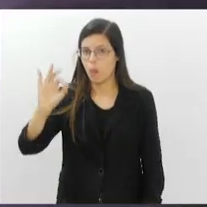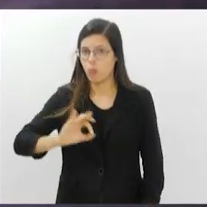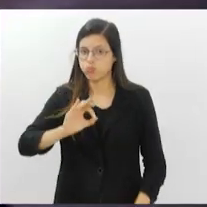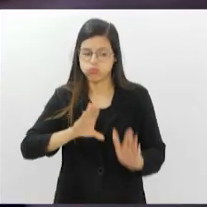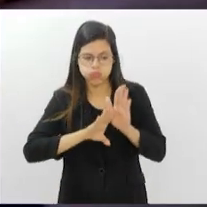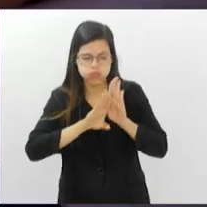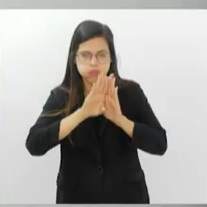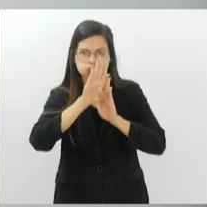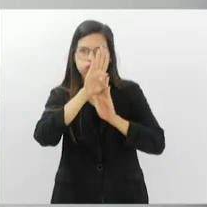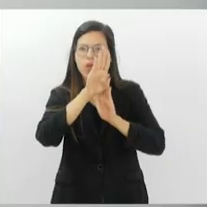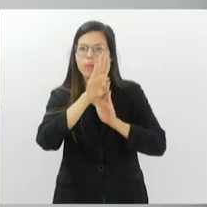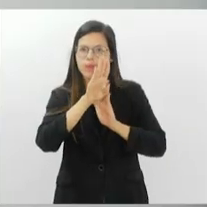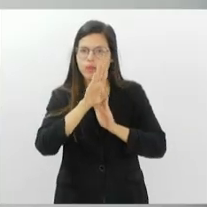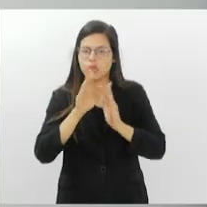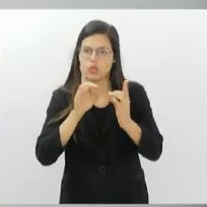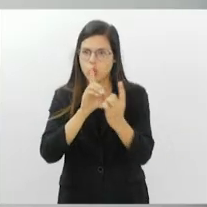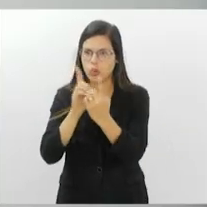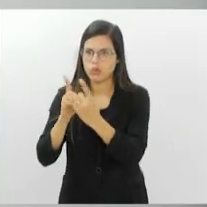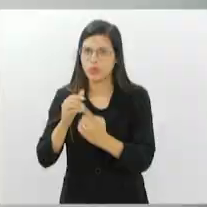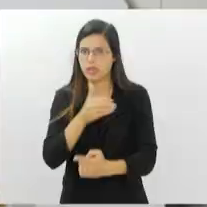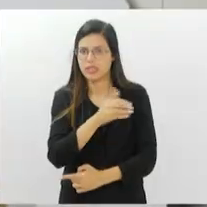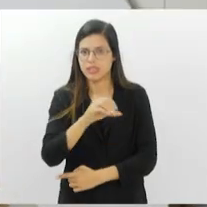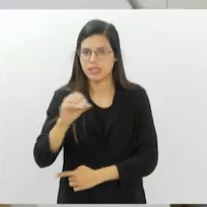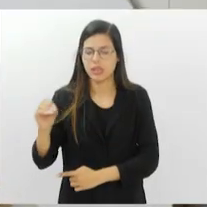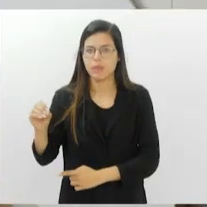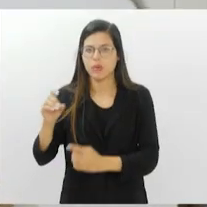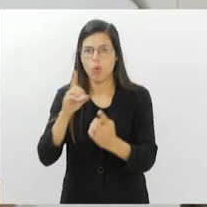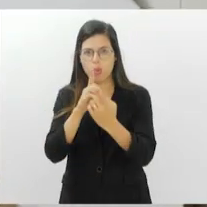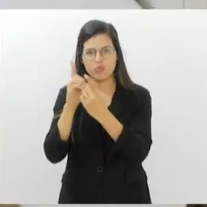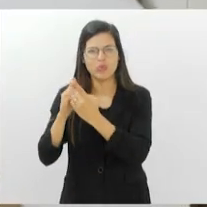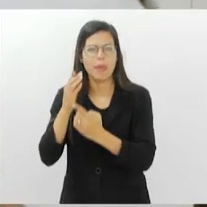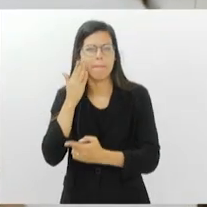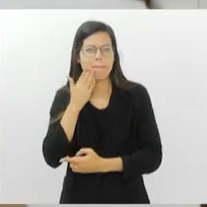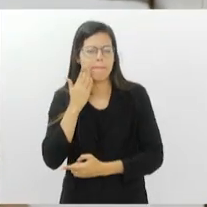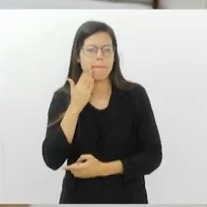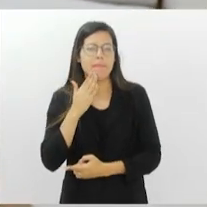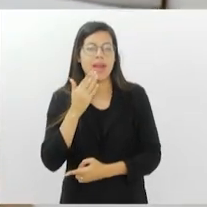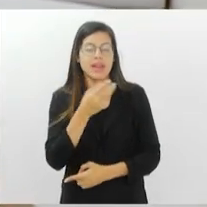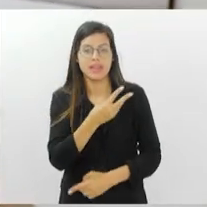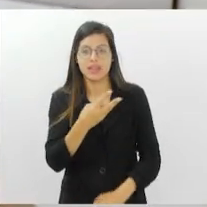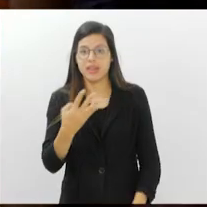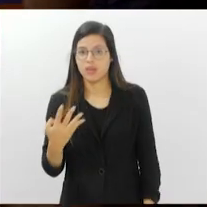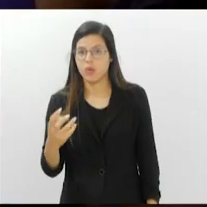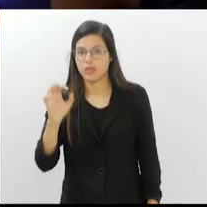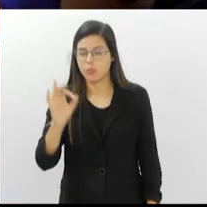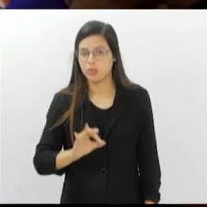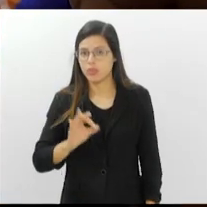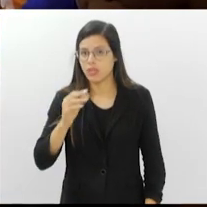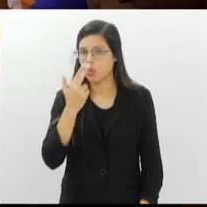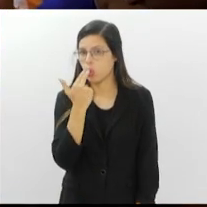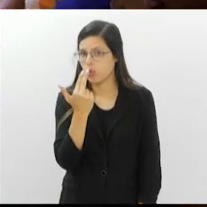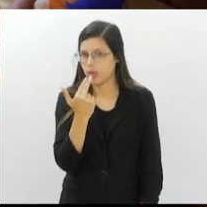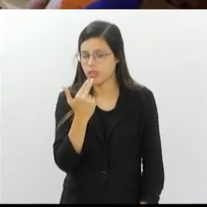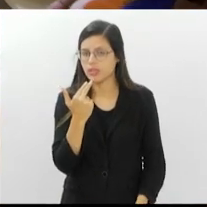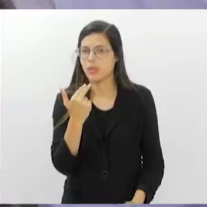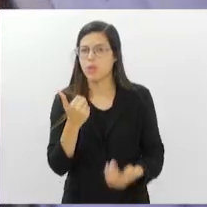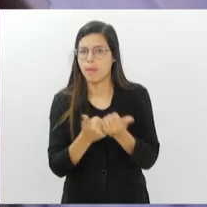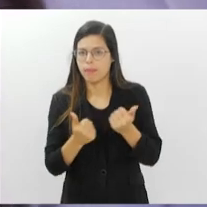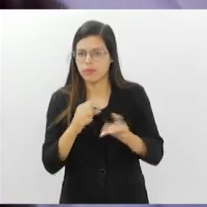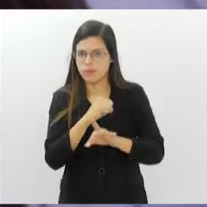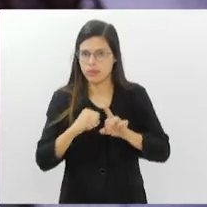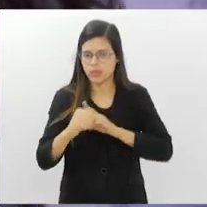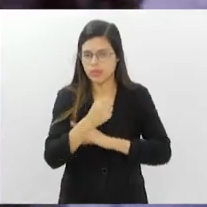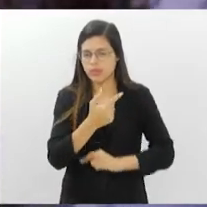psicológicas, 100% de dermatológicas, 34% de nutrição e serviço social e